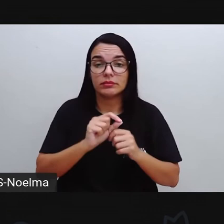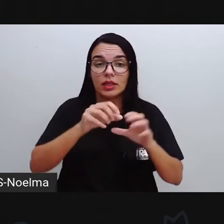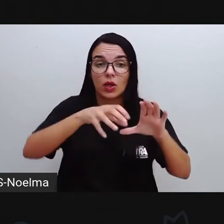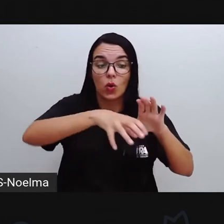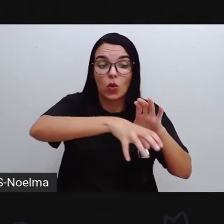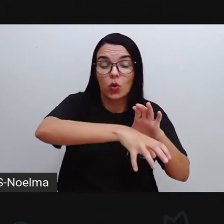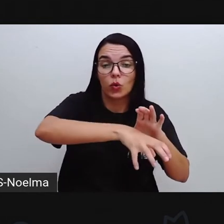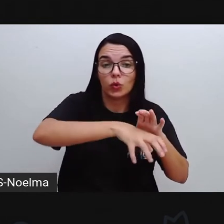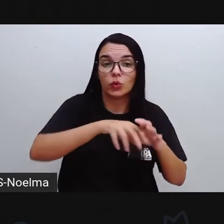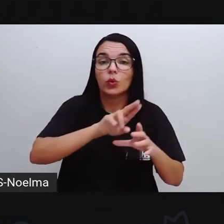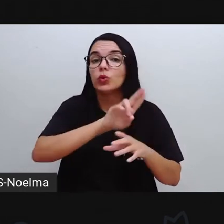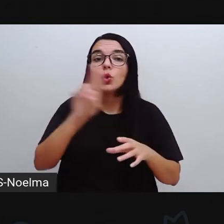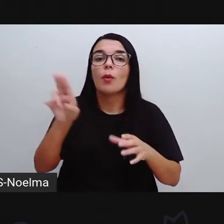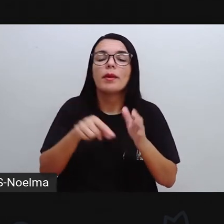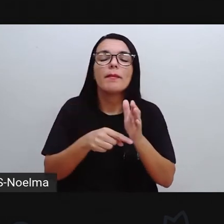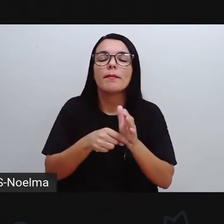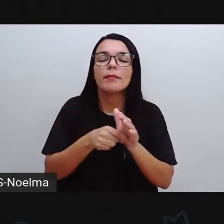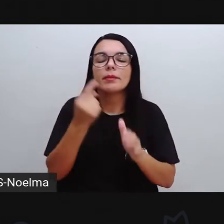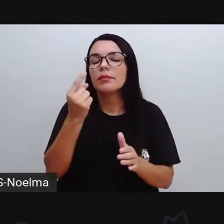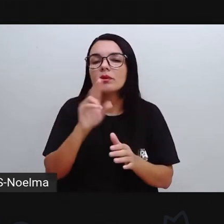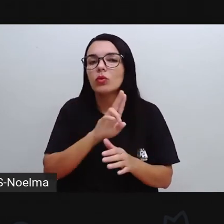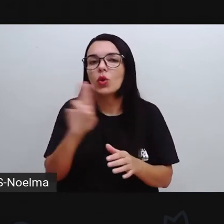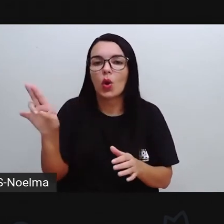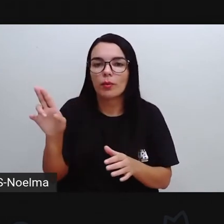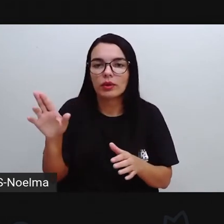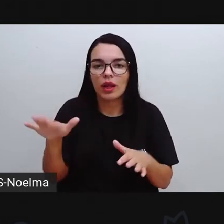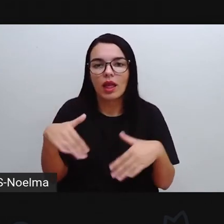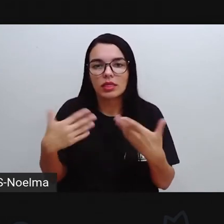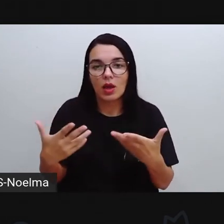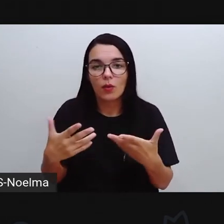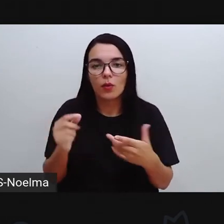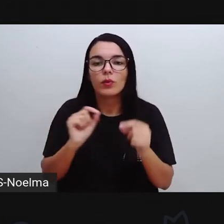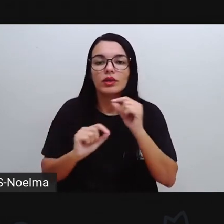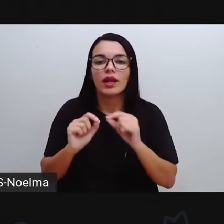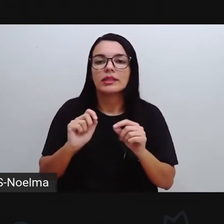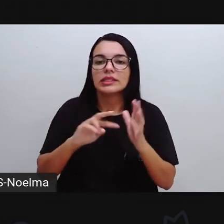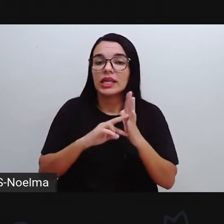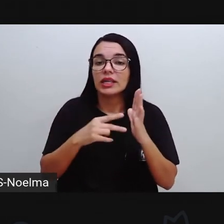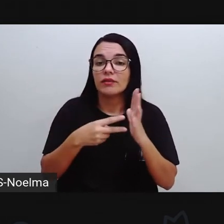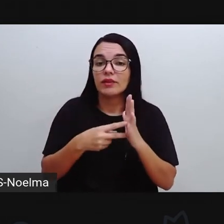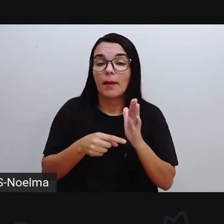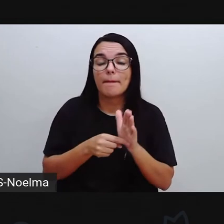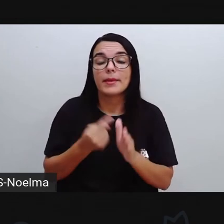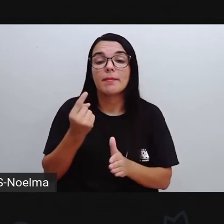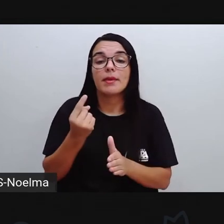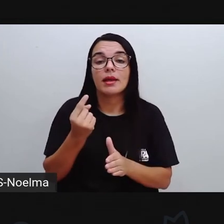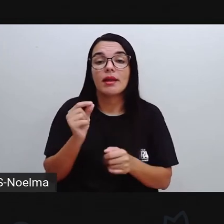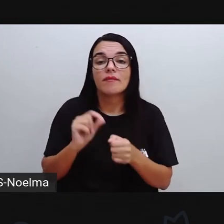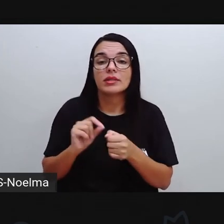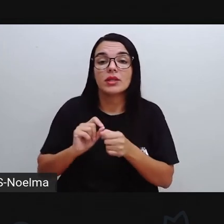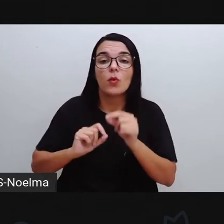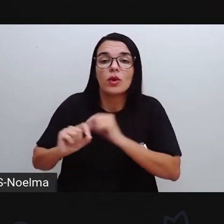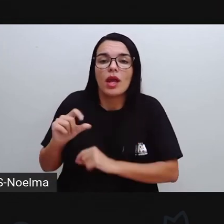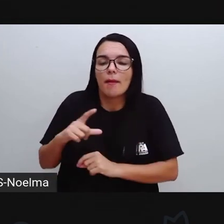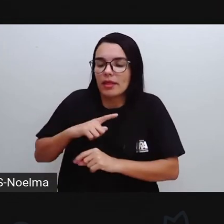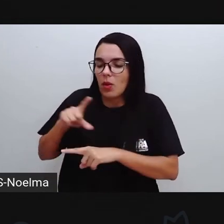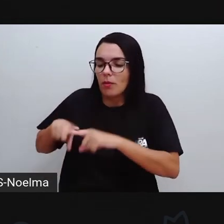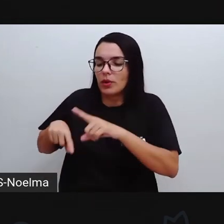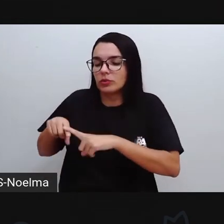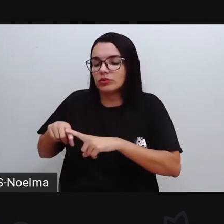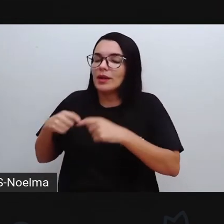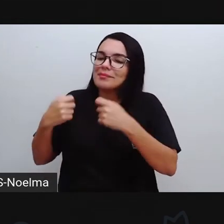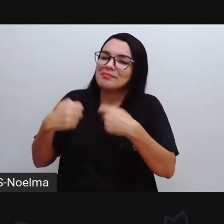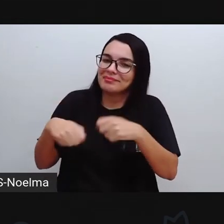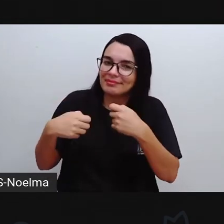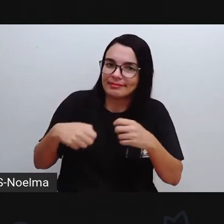Como fala, com o próprio nome disso, primário. Primeiro, é aquele que vem primeiro, né? Primeiro é preciso o quê para se ter um produto? É preciso se